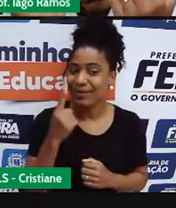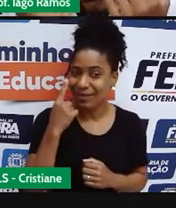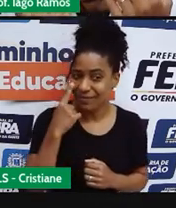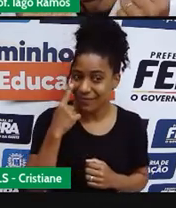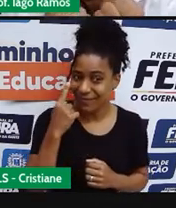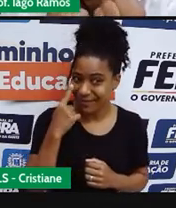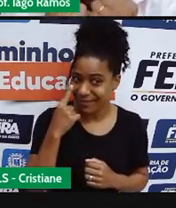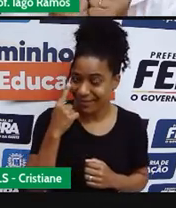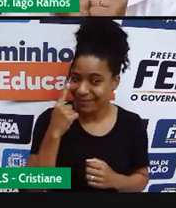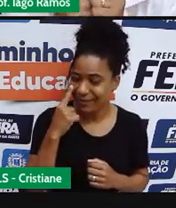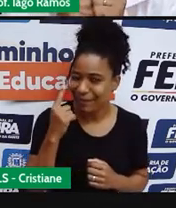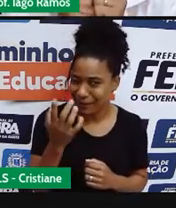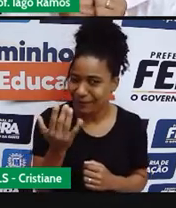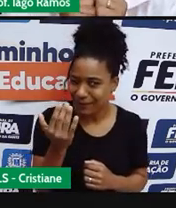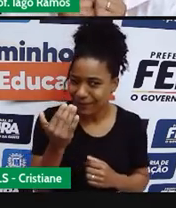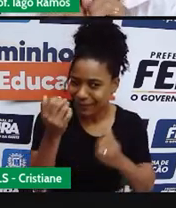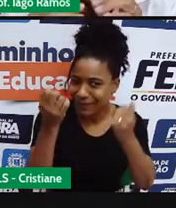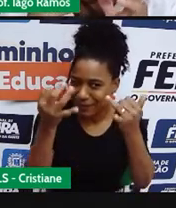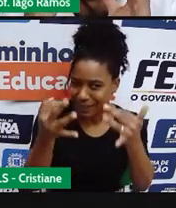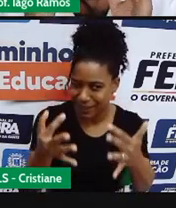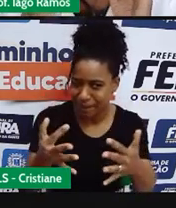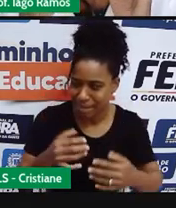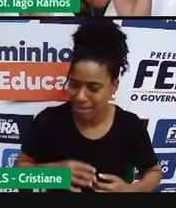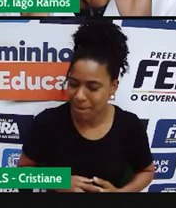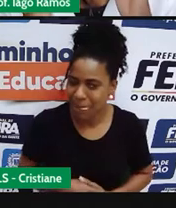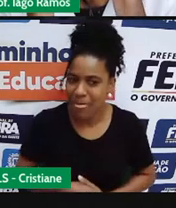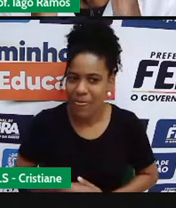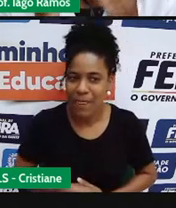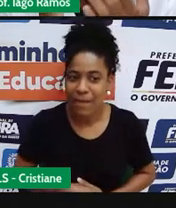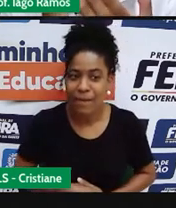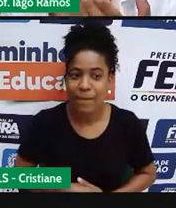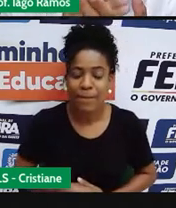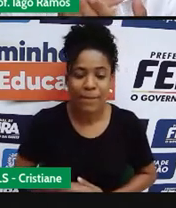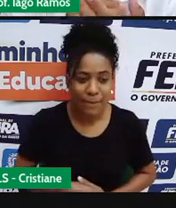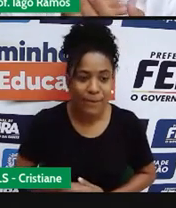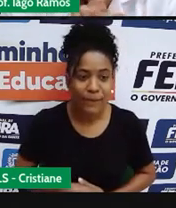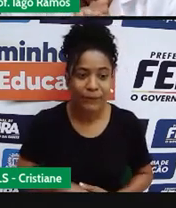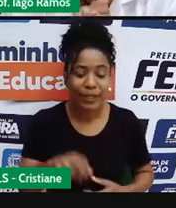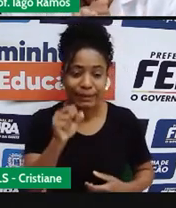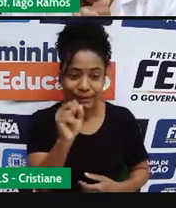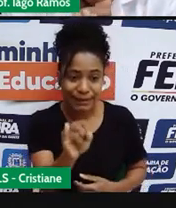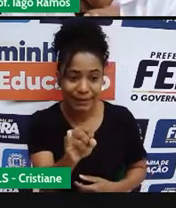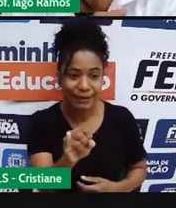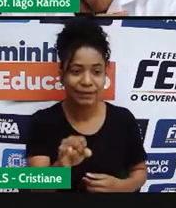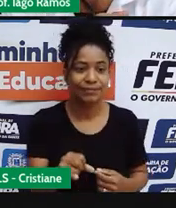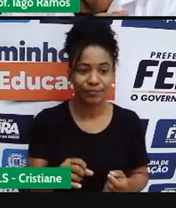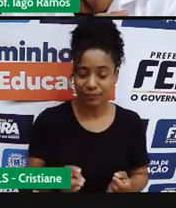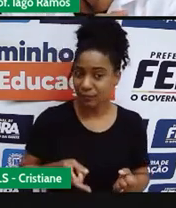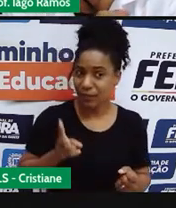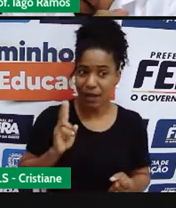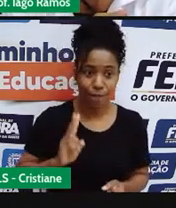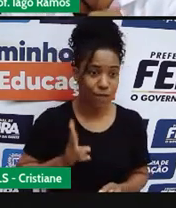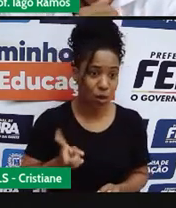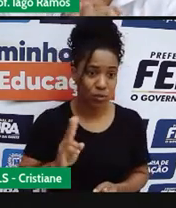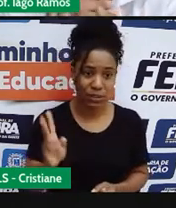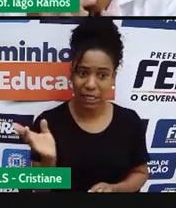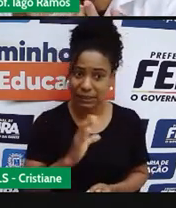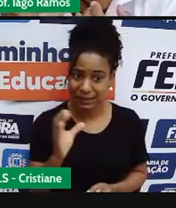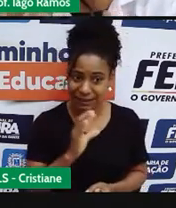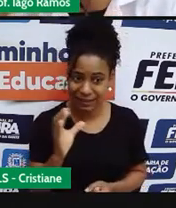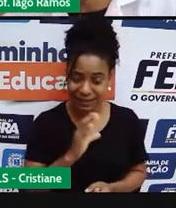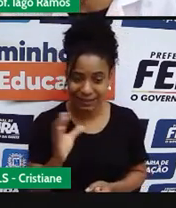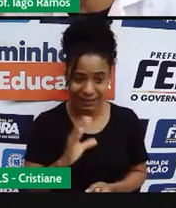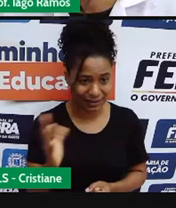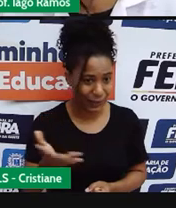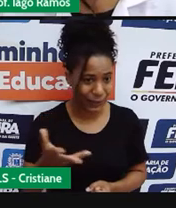aqui comigo construir o raciocínio. Bom, se aumentou a velocidade de 80 quilômetros por hora para